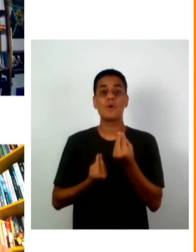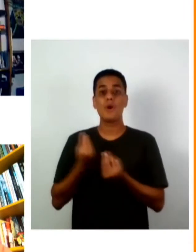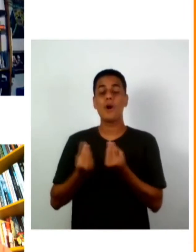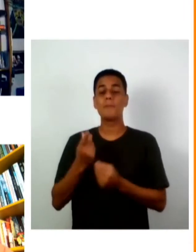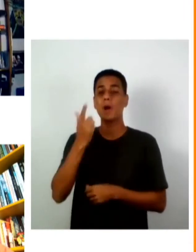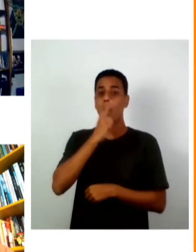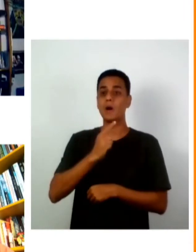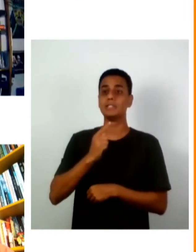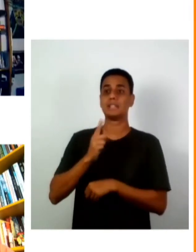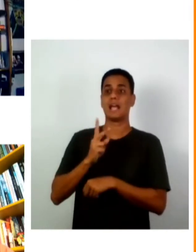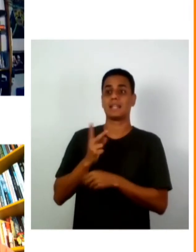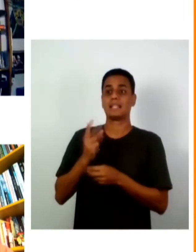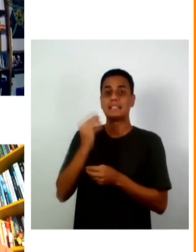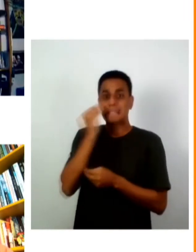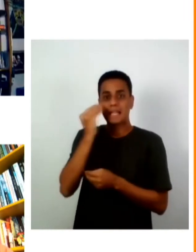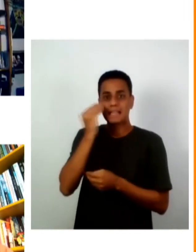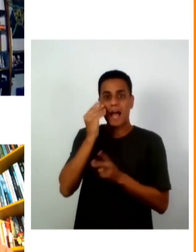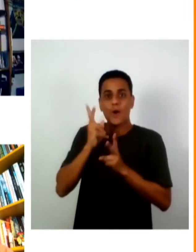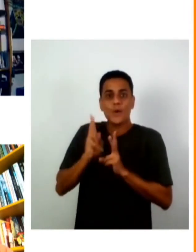manter